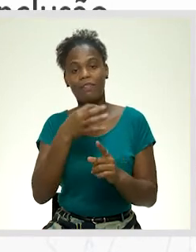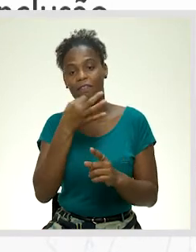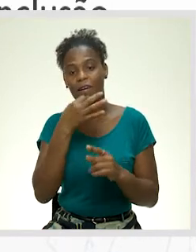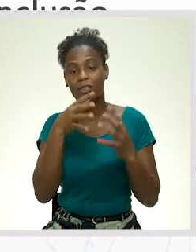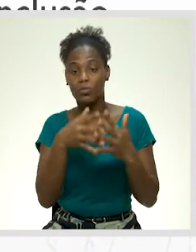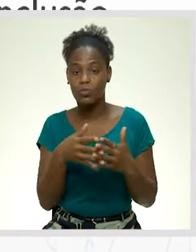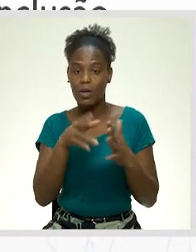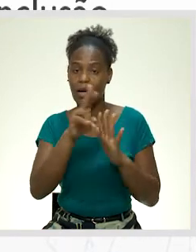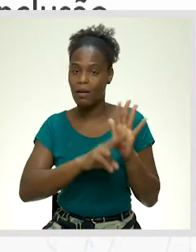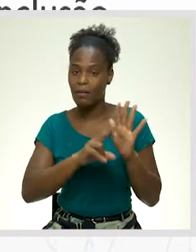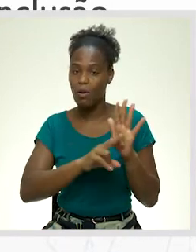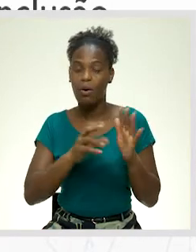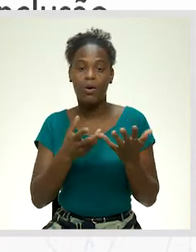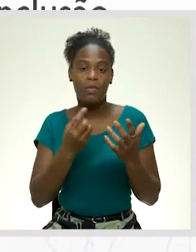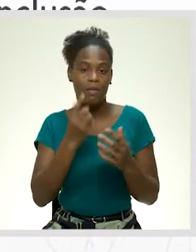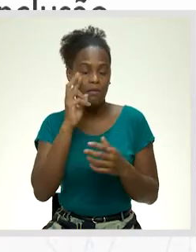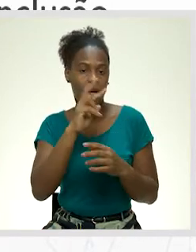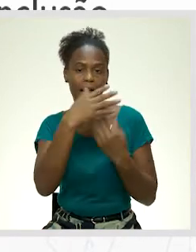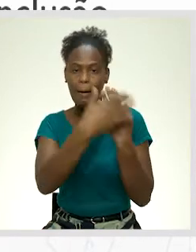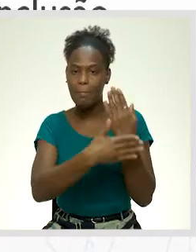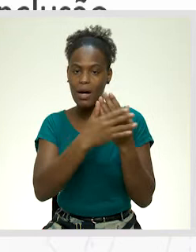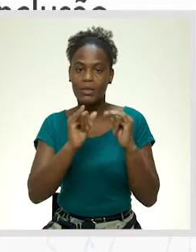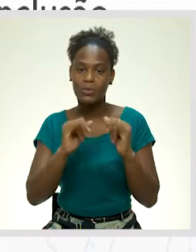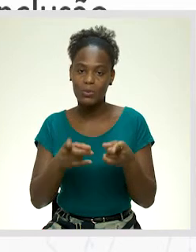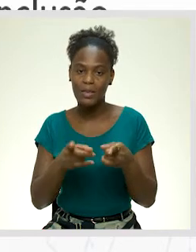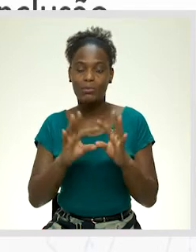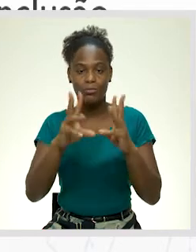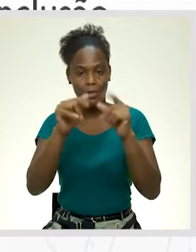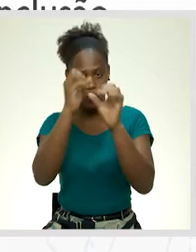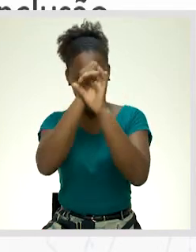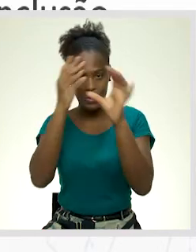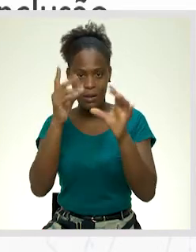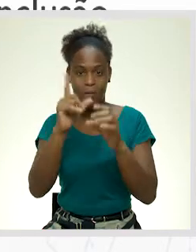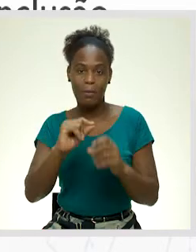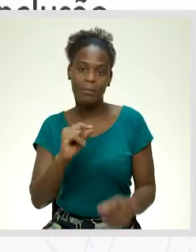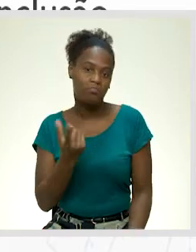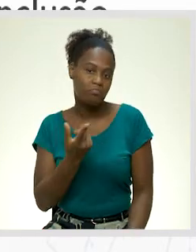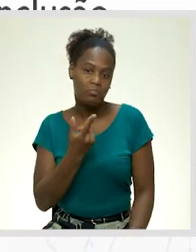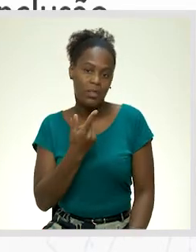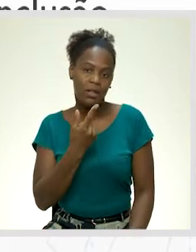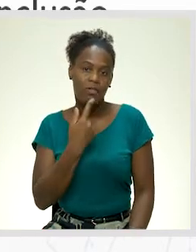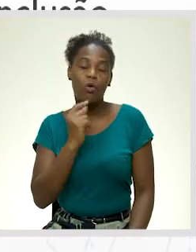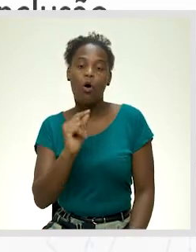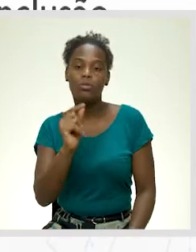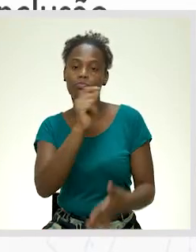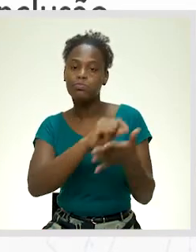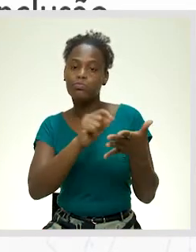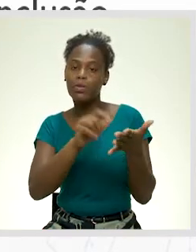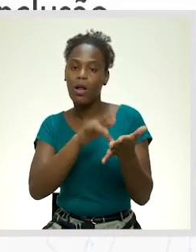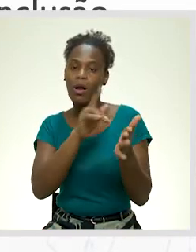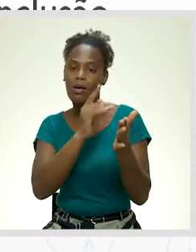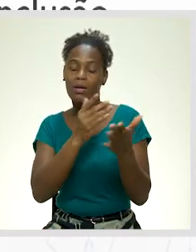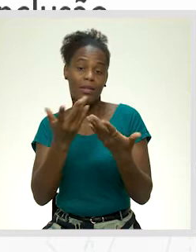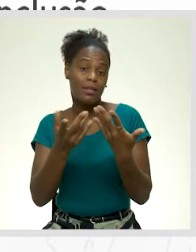estrutura do relatório. Portanto, deve ter a capa, introdução, desenvolvimento, conclusão e bibliografia. Declaração e as suas